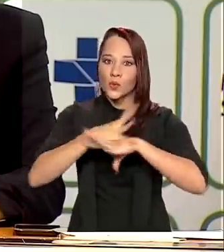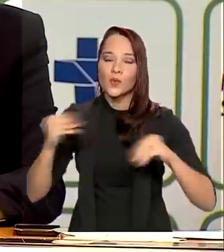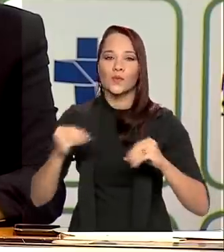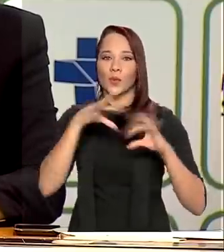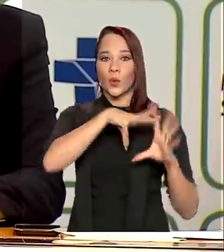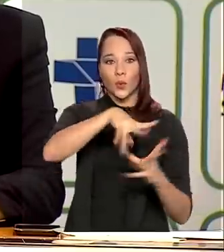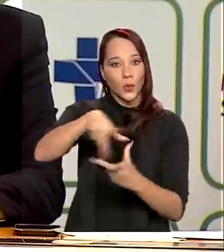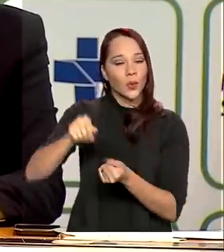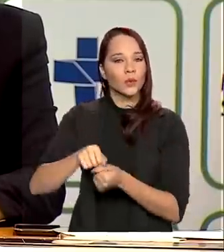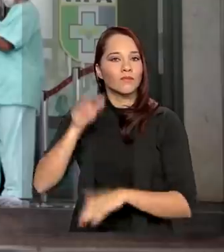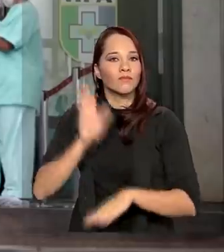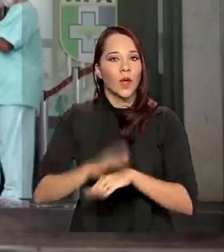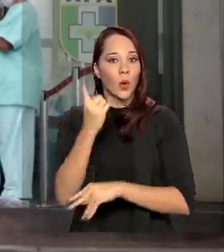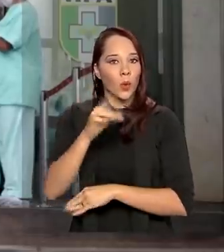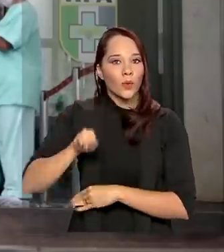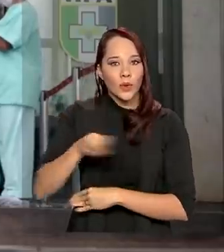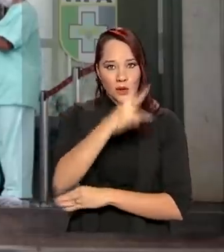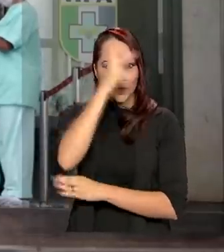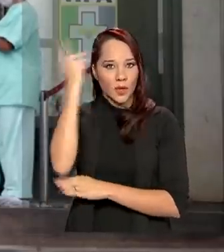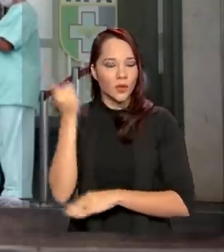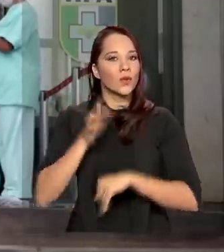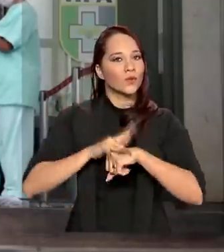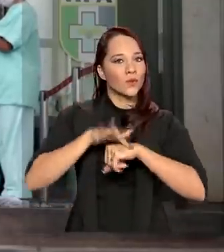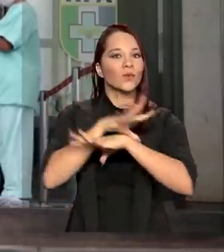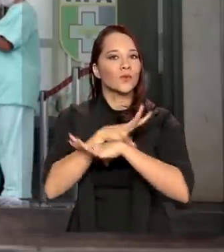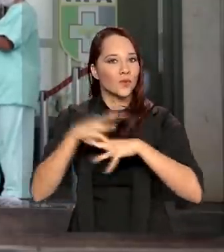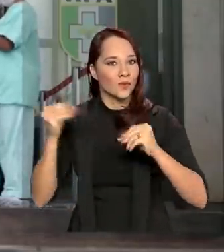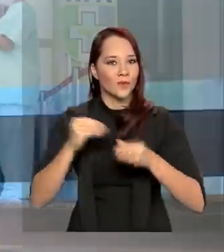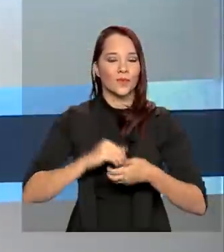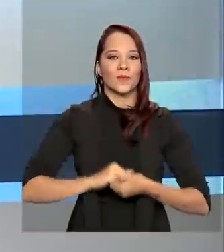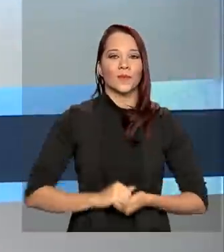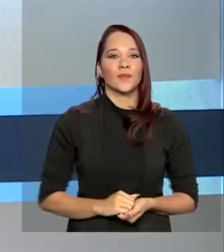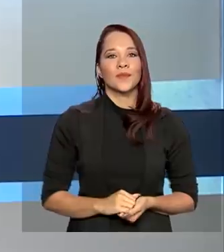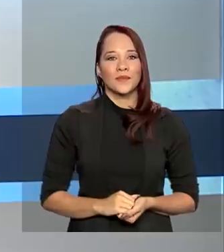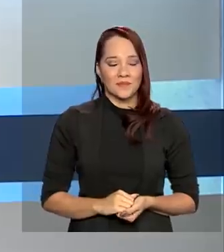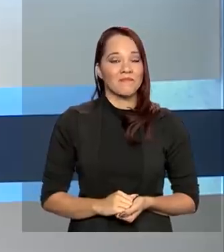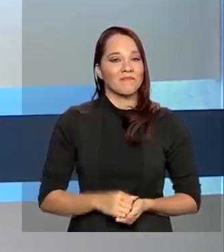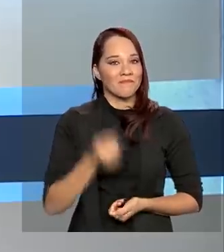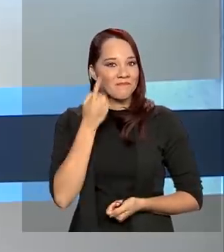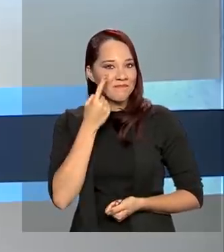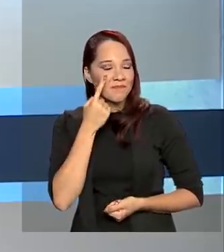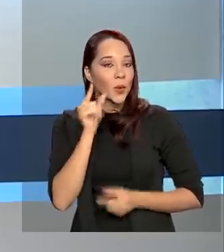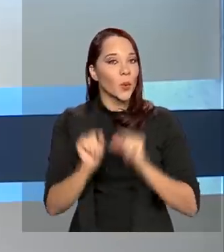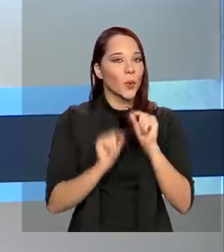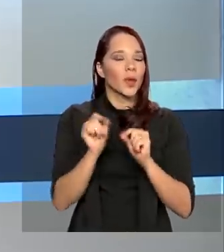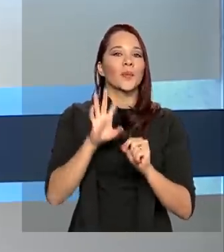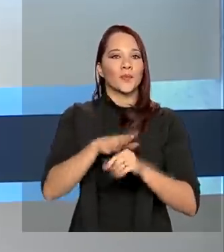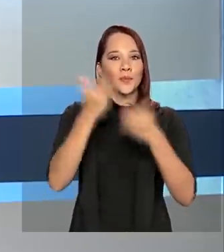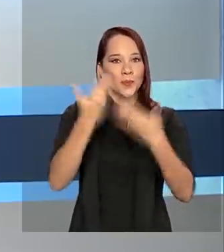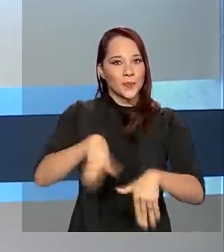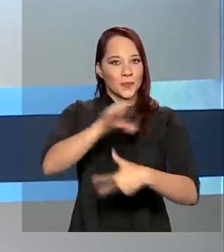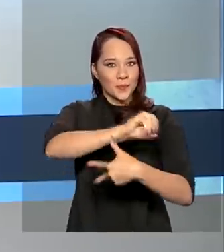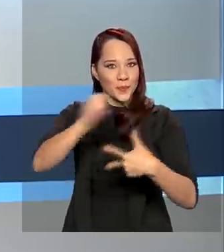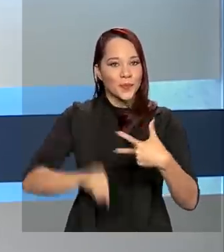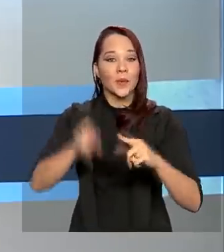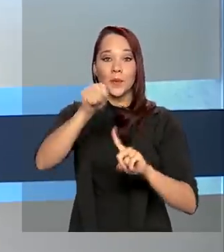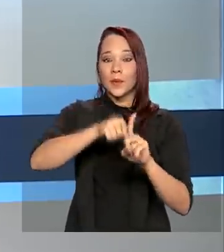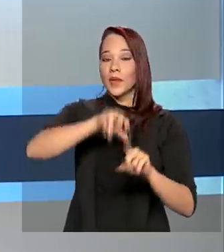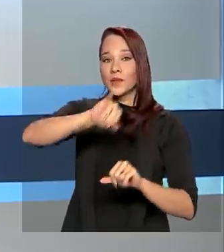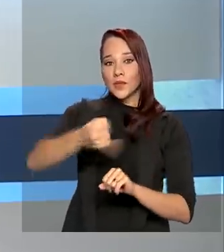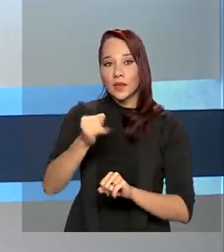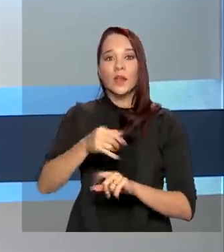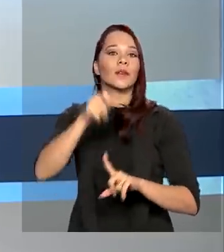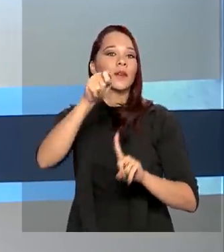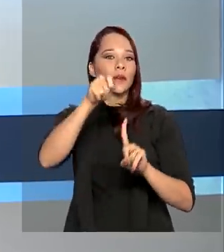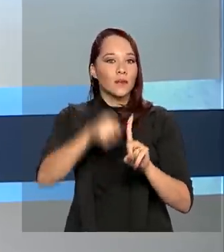no mundo. São mais de um milhão de pessoas curadas da doença. E veja também, provas do Enem serão em janeiro e